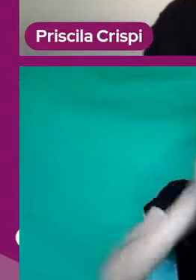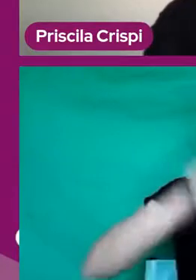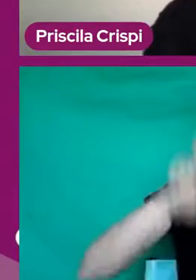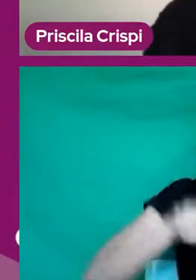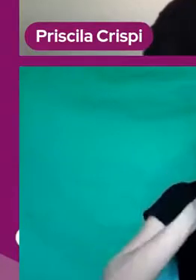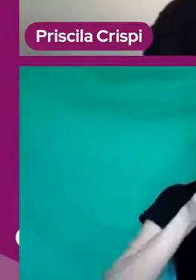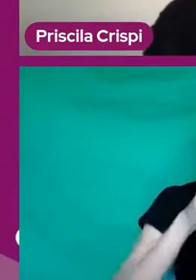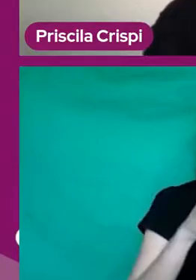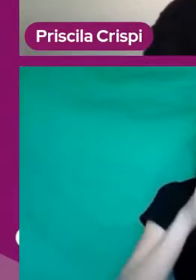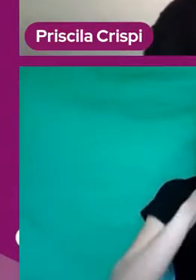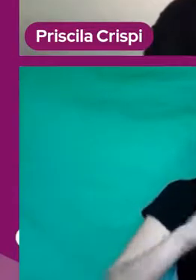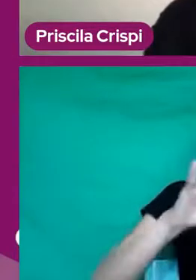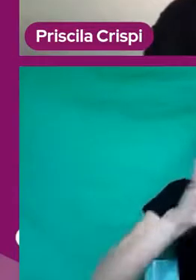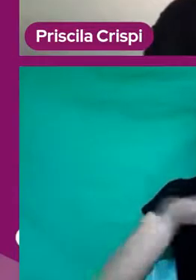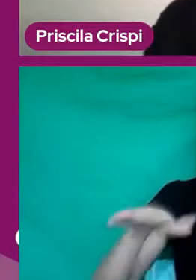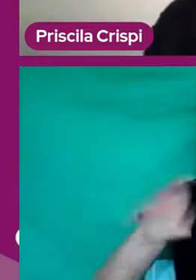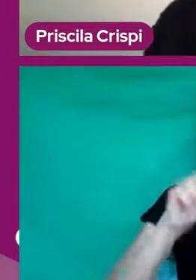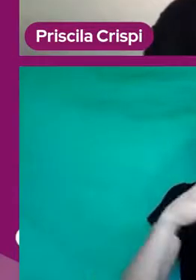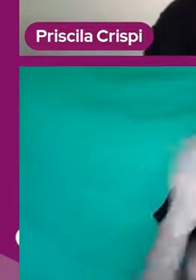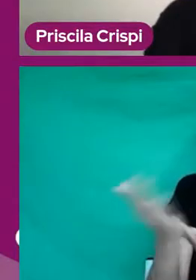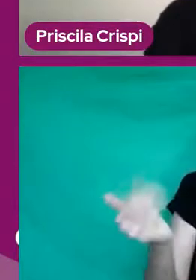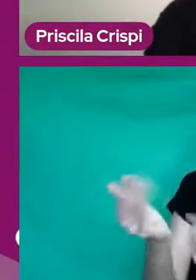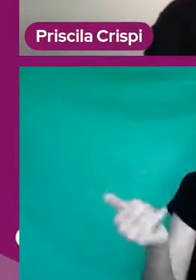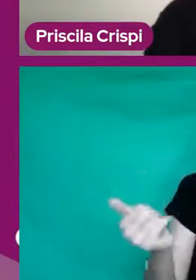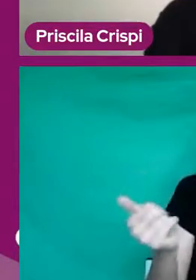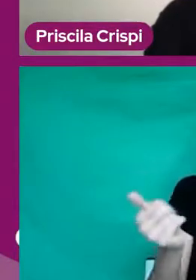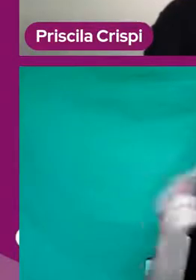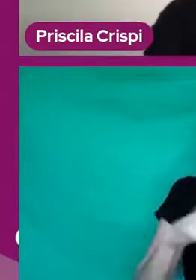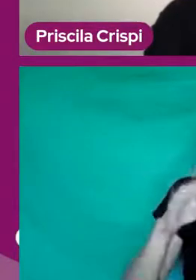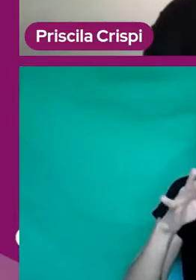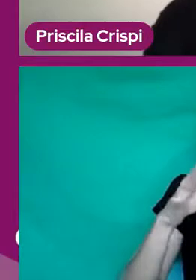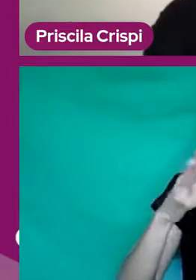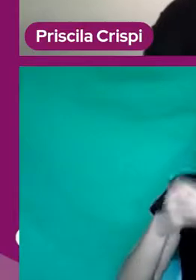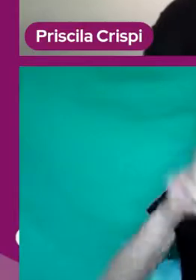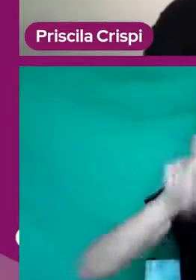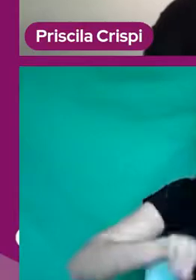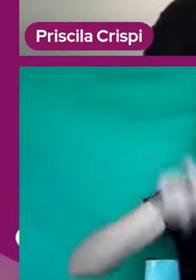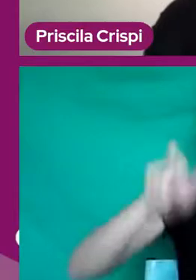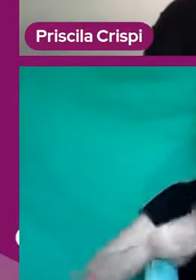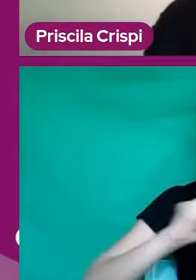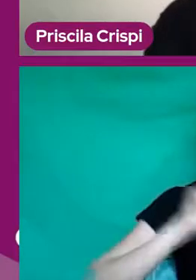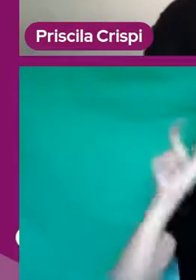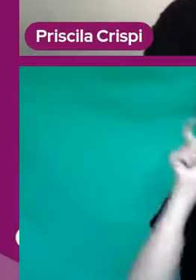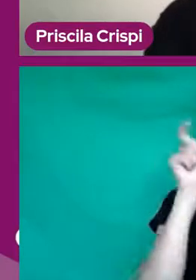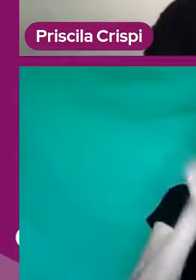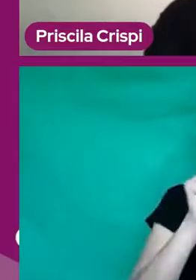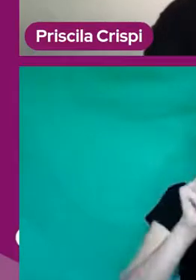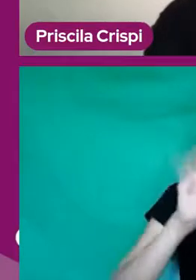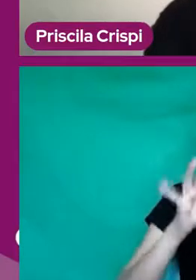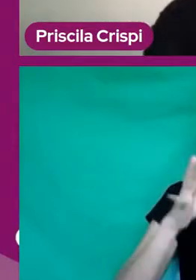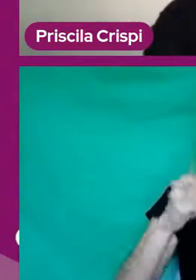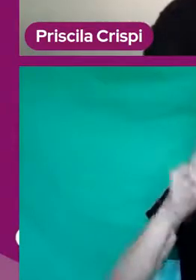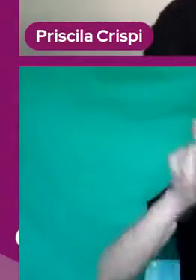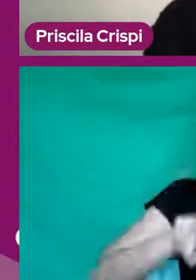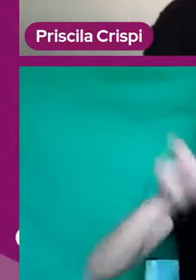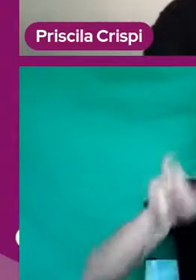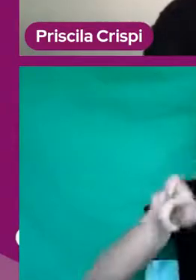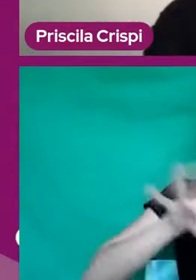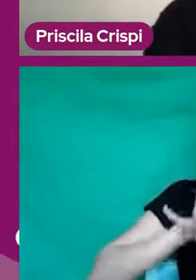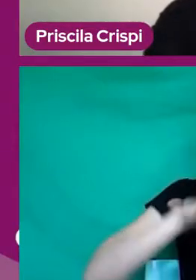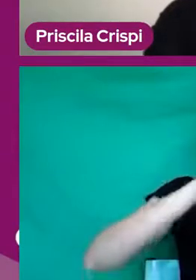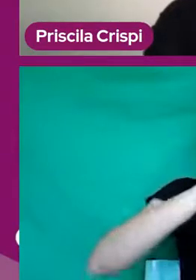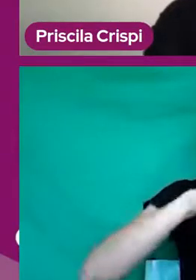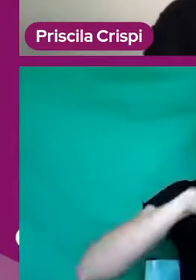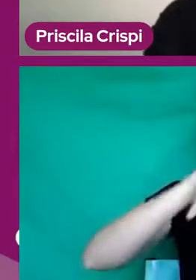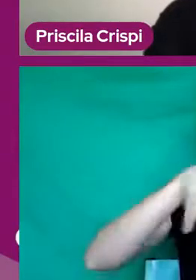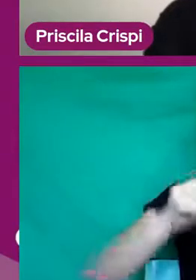jovens ou as pessoas interessadas no mundo, no planeta, sobre os temas urgentes